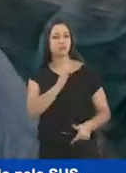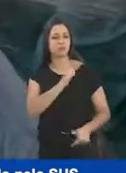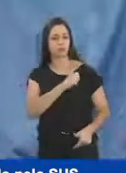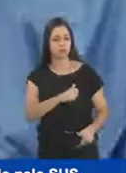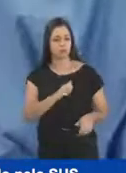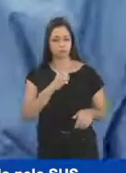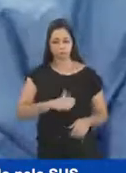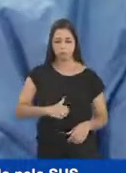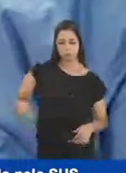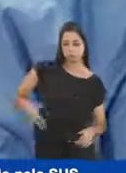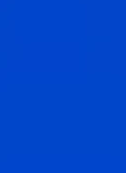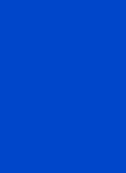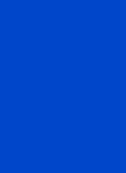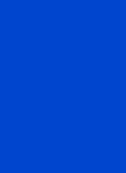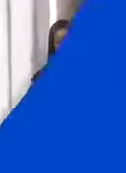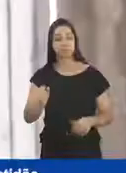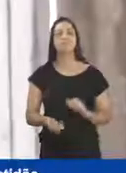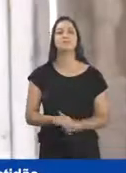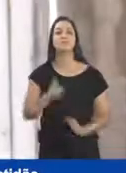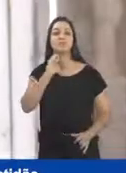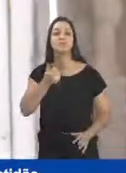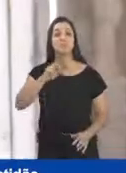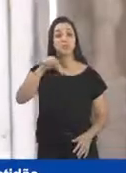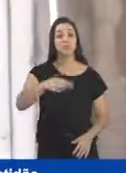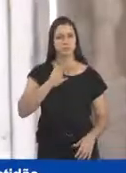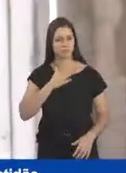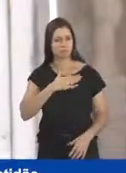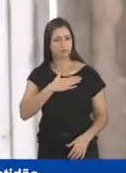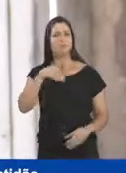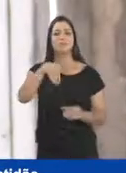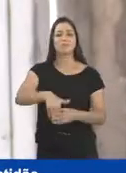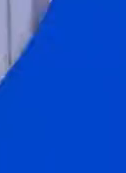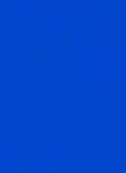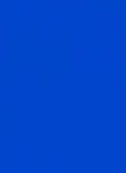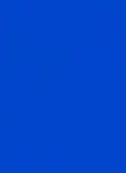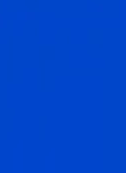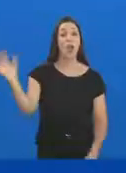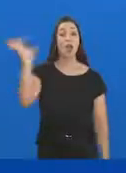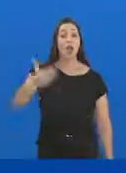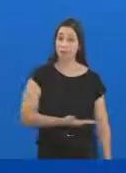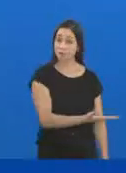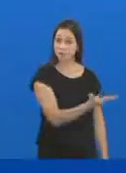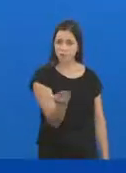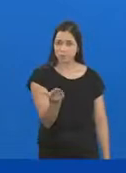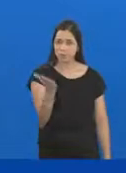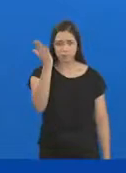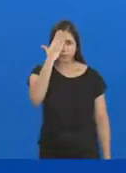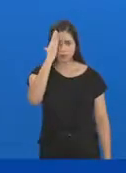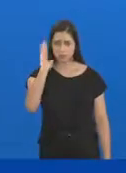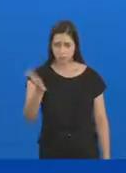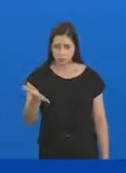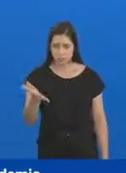transplante de rim e fígado pelo SUS. Os novembro são 11 de coração e muita gratidão. Olá, minha gente. Como todos